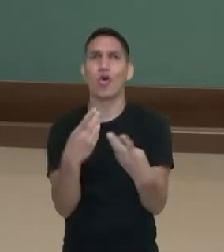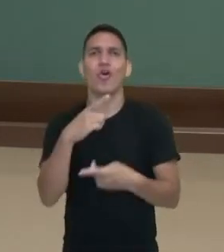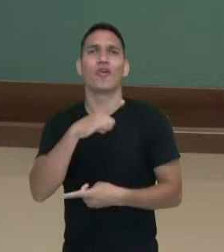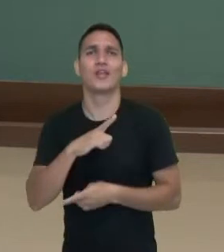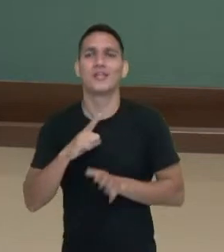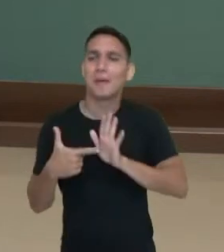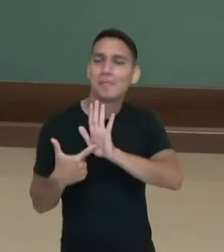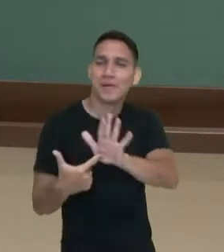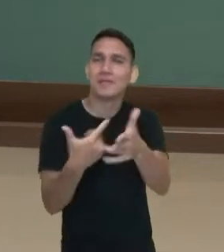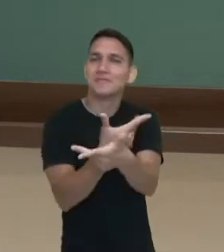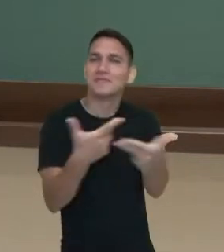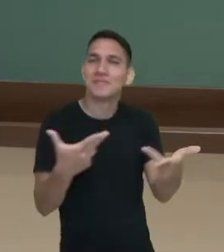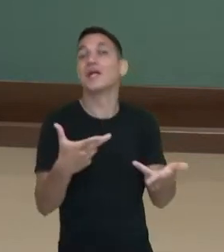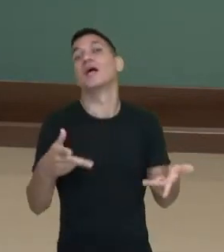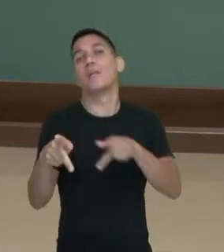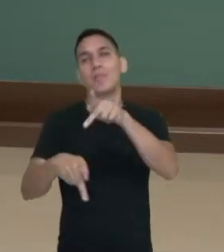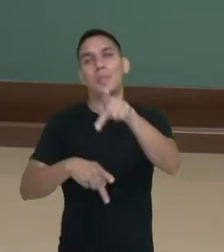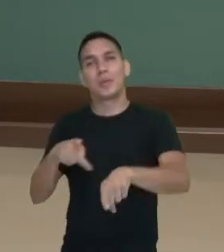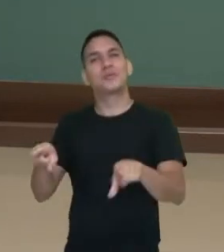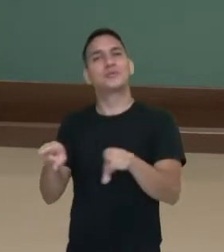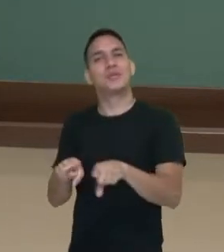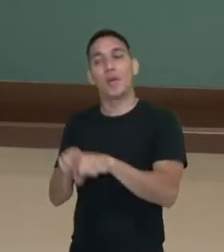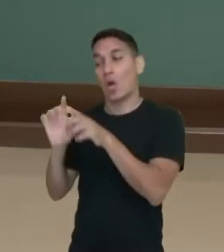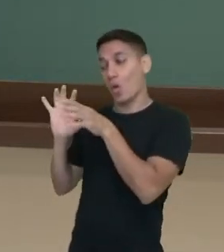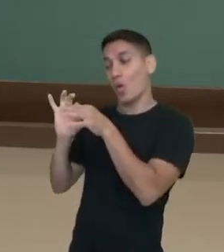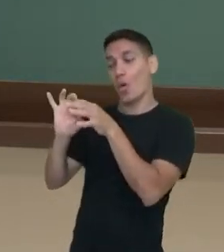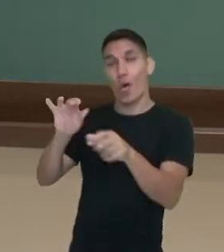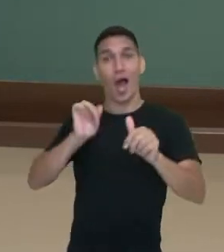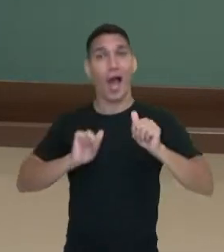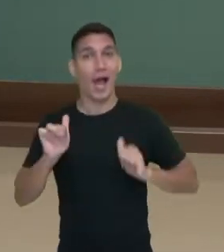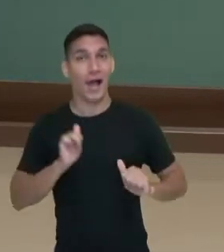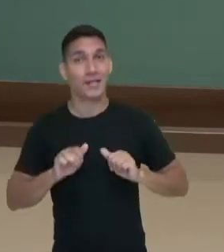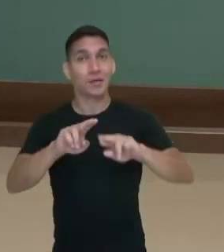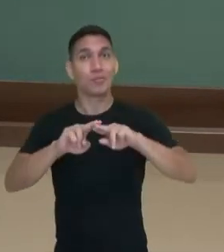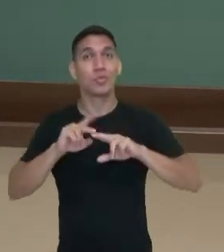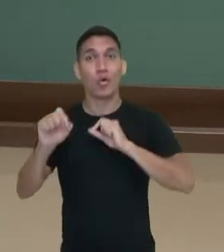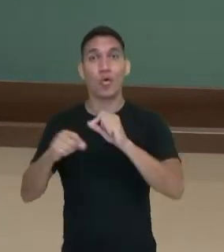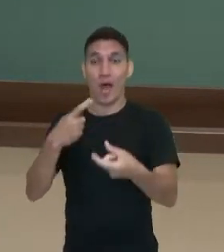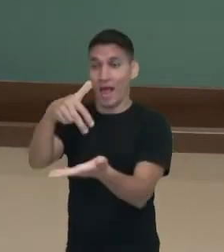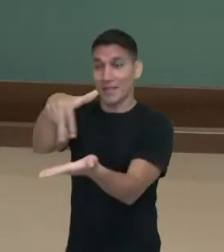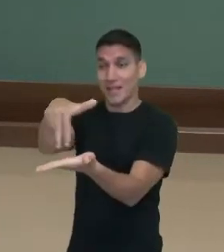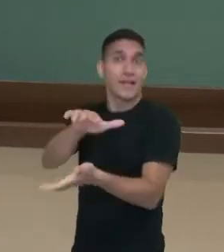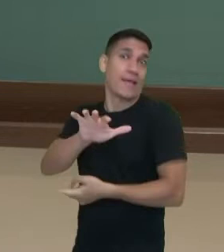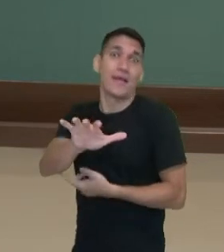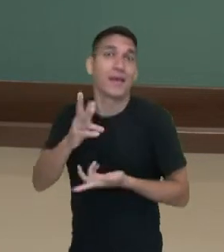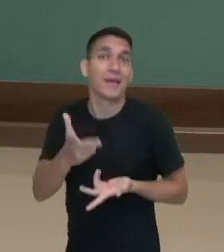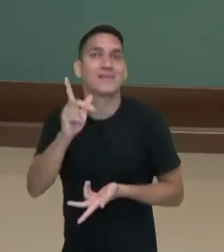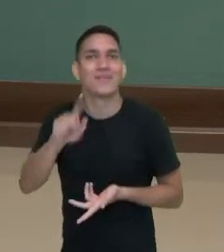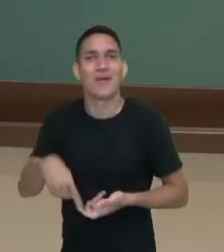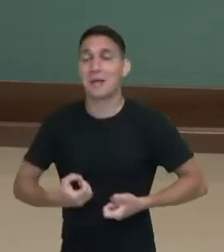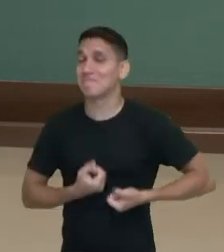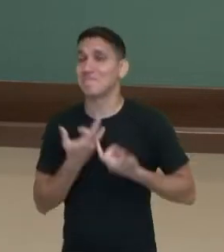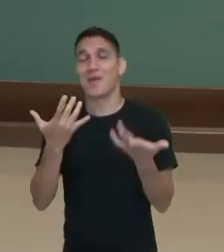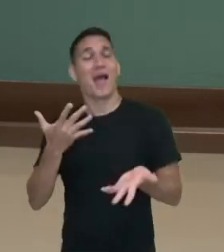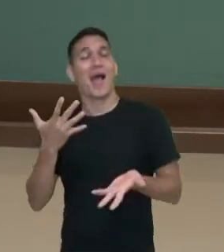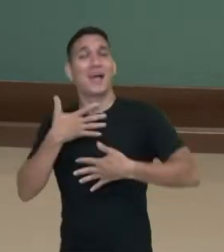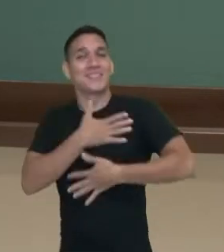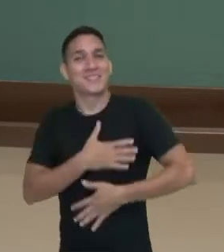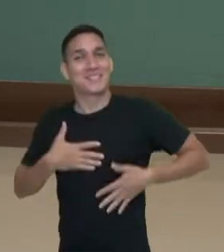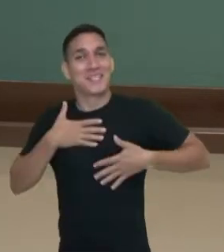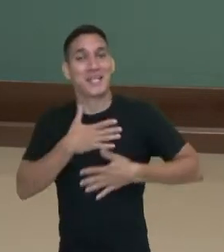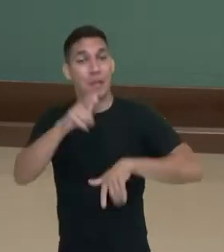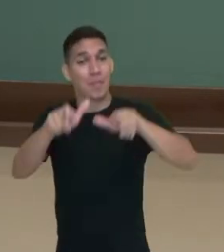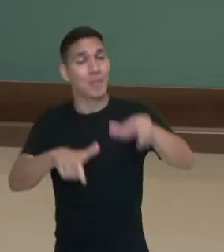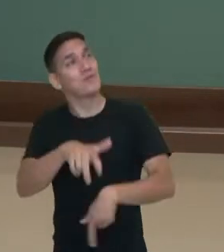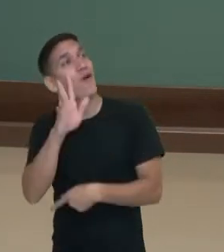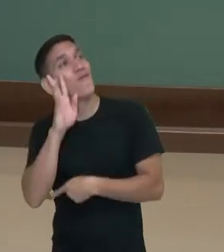performance para um determinado público, nesse contexto artístico. Então, a dança veio para isso, para entretenimento, para ver para o público.